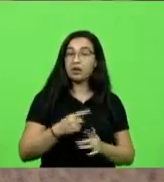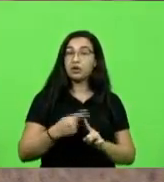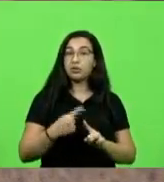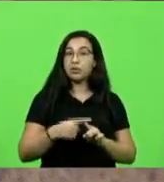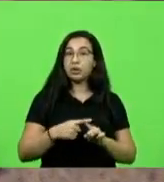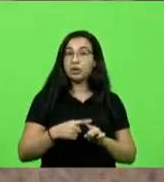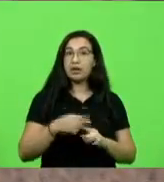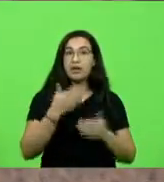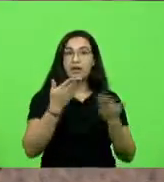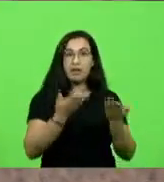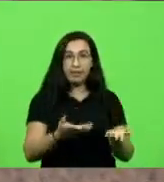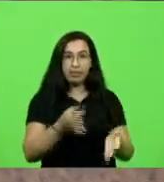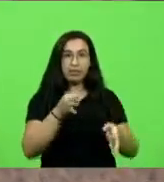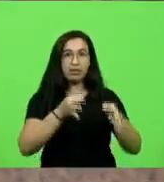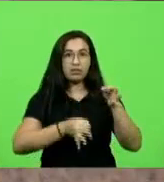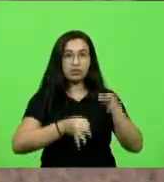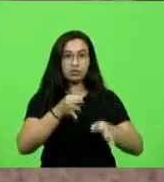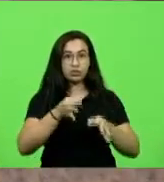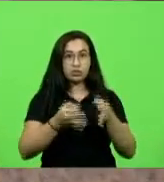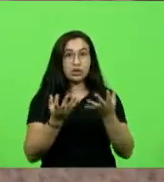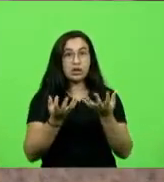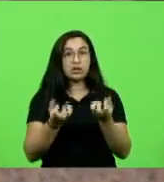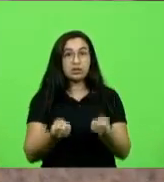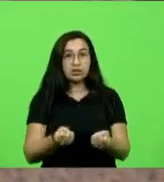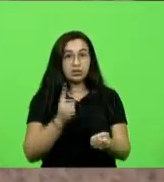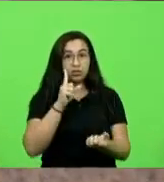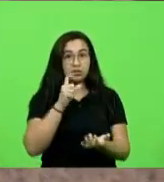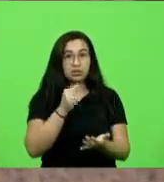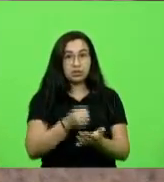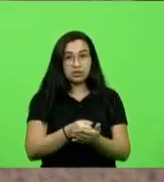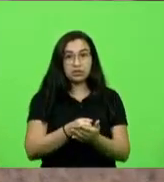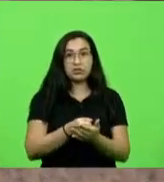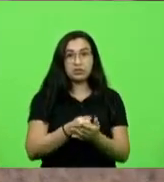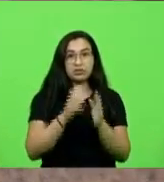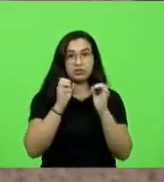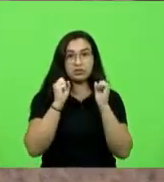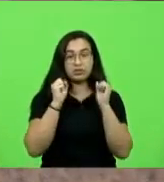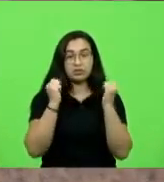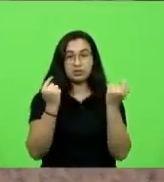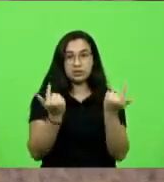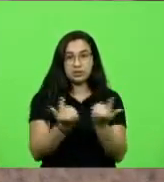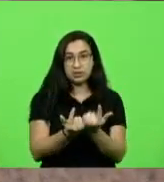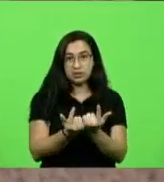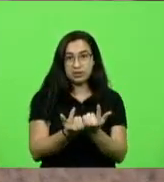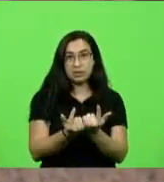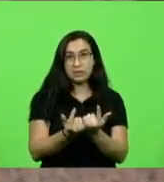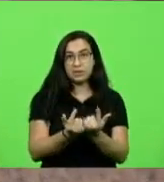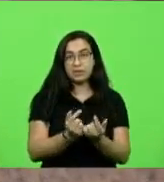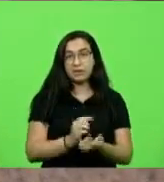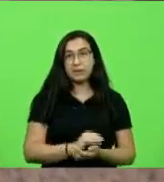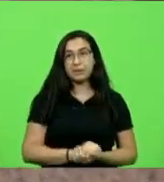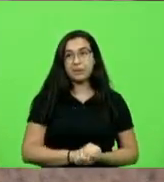ela aceitou a decisão da Assembleia quanto à revogação da prisão.